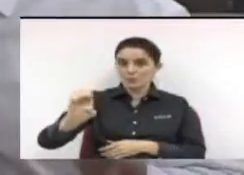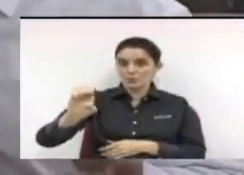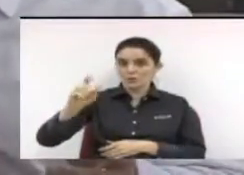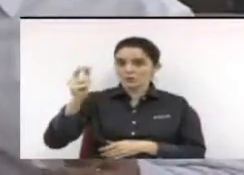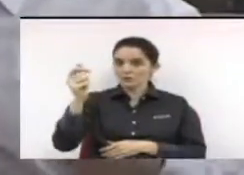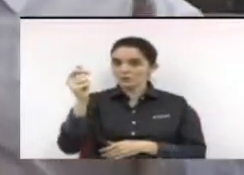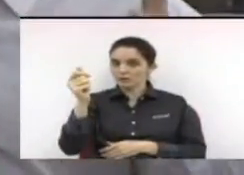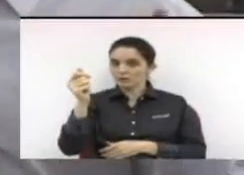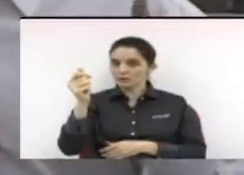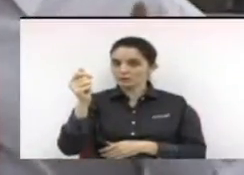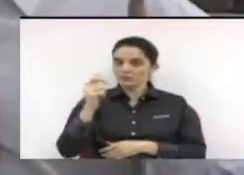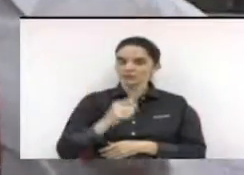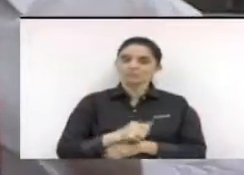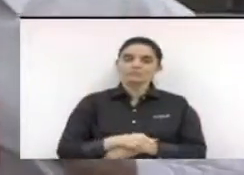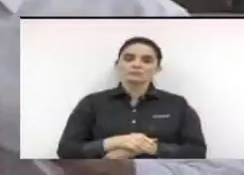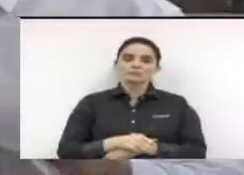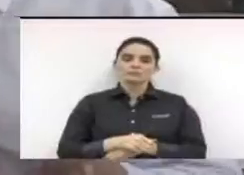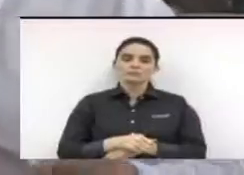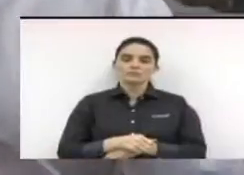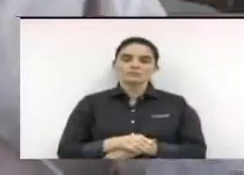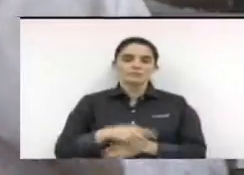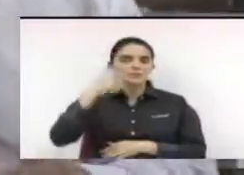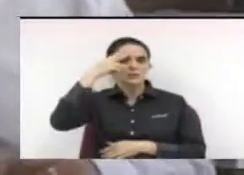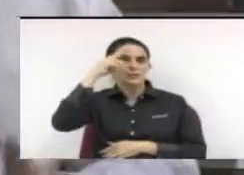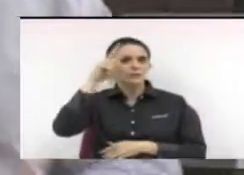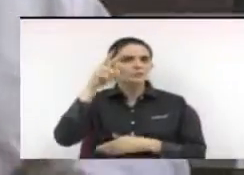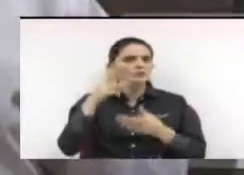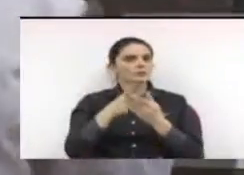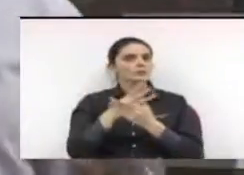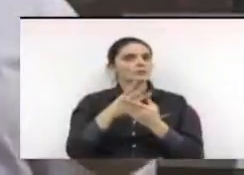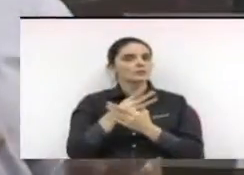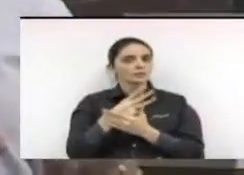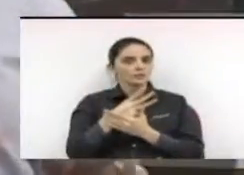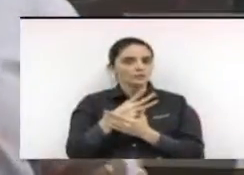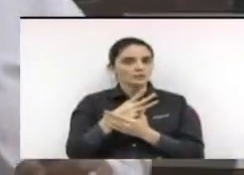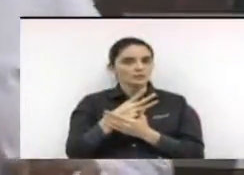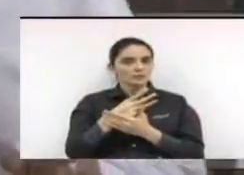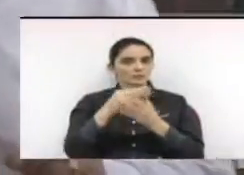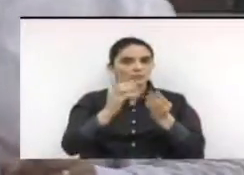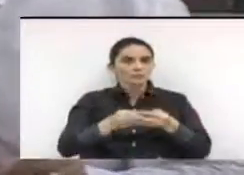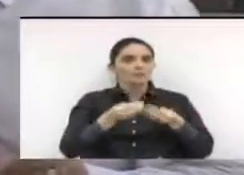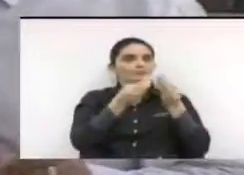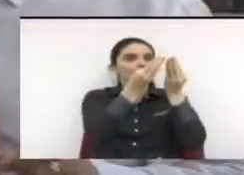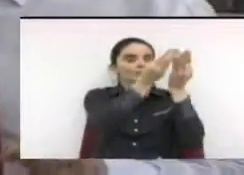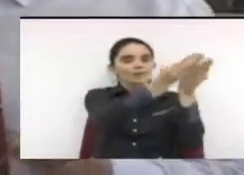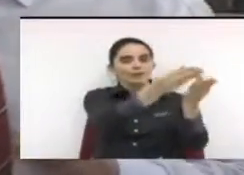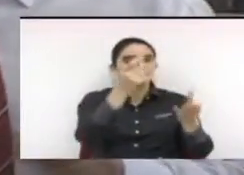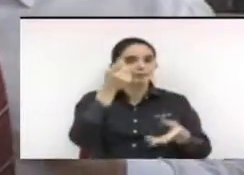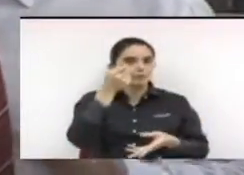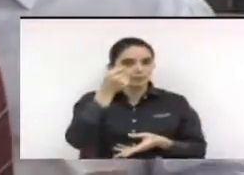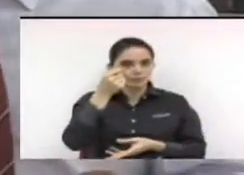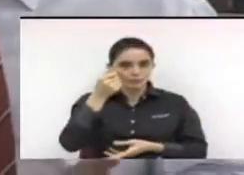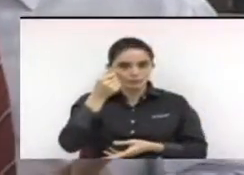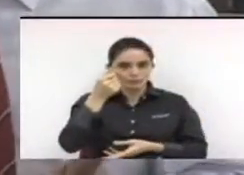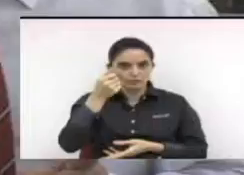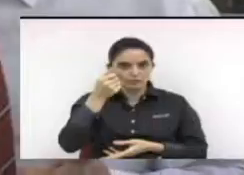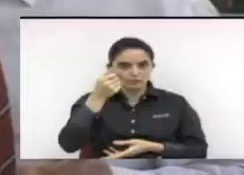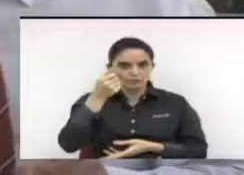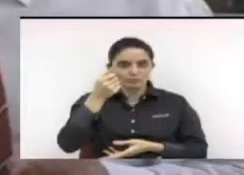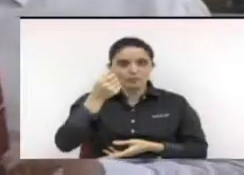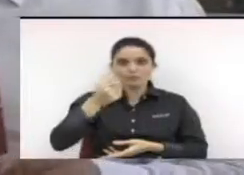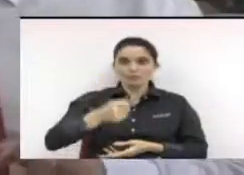equivale a 7%. Só lembrando que a Câmara Municipal, todo ano, devolve uma quantia para o